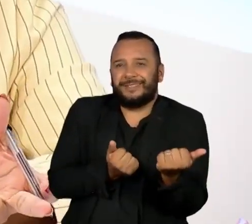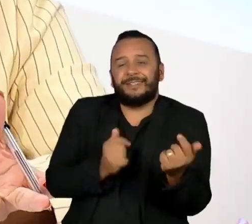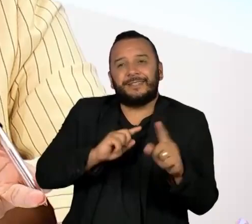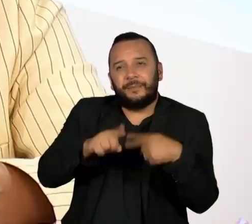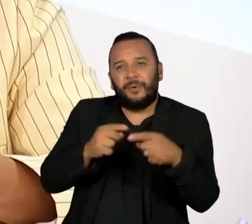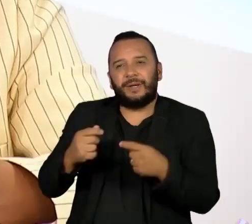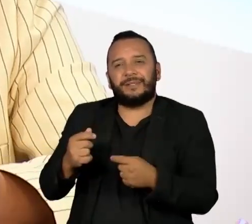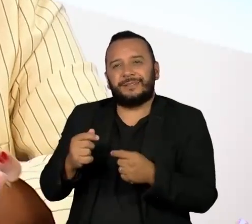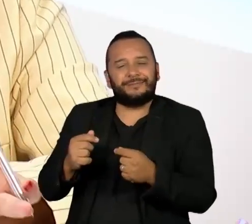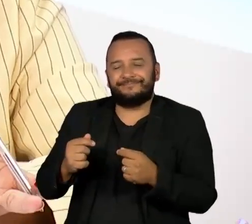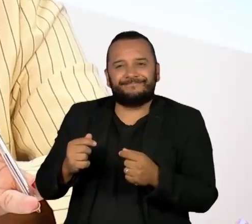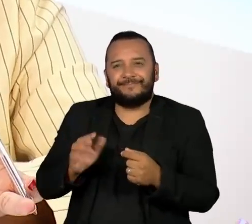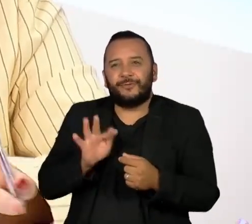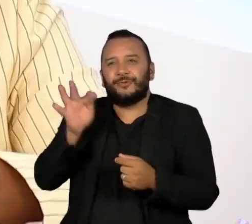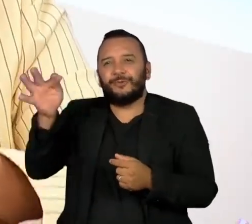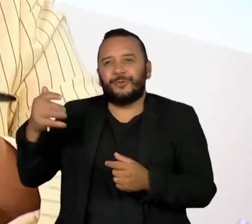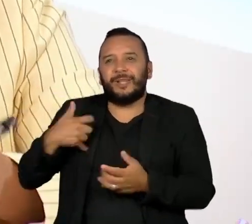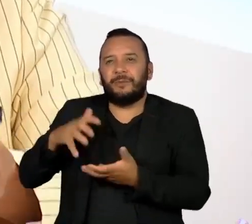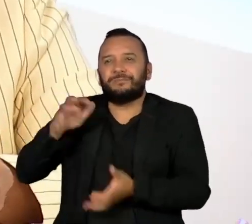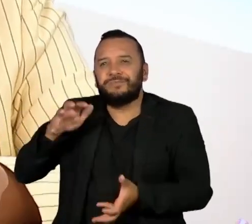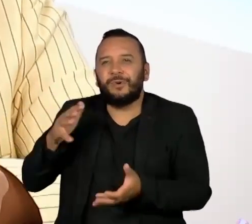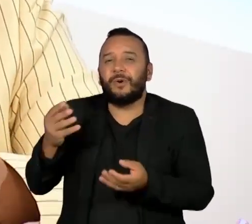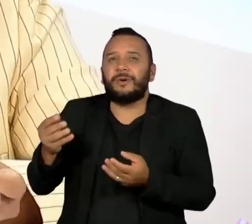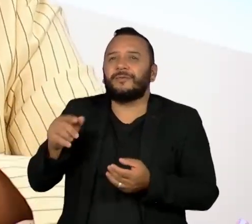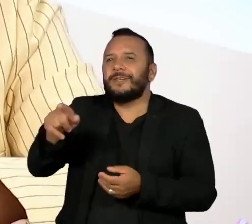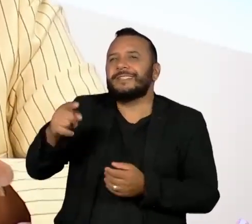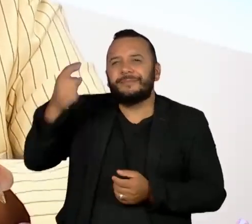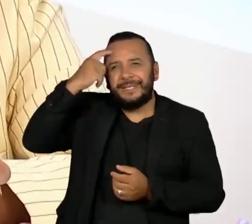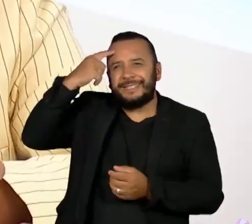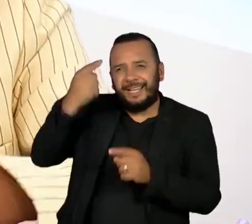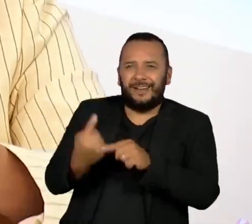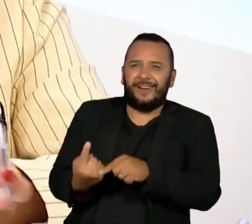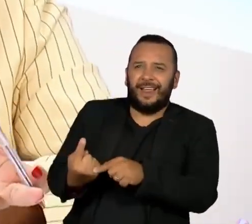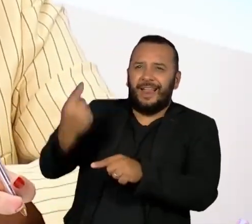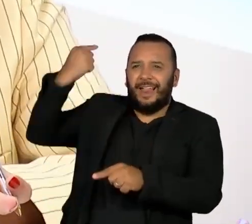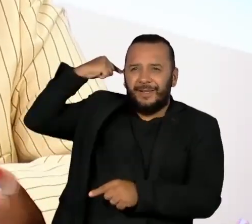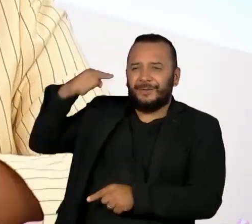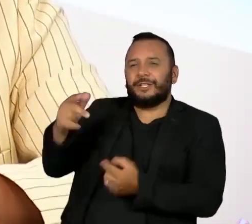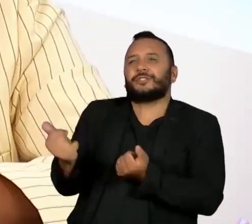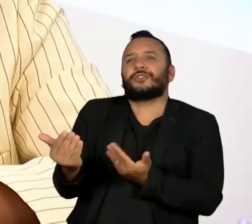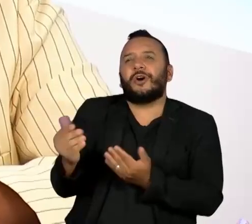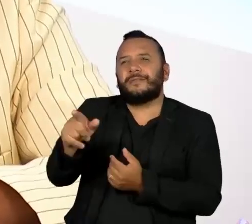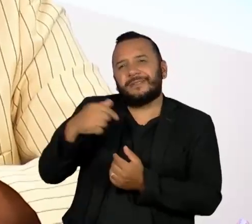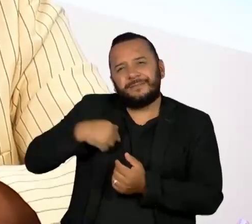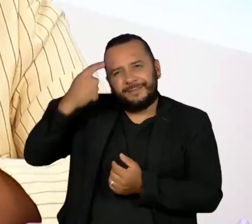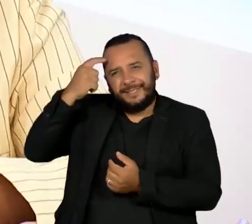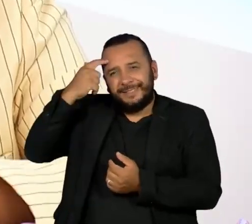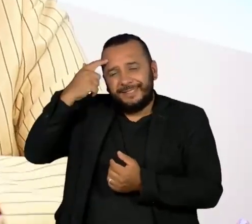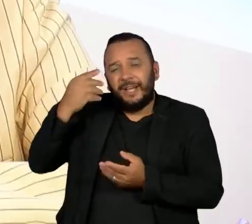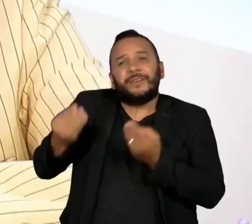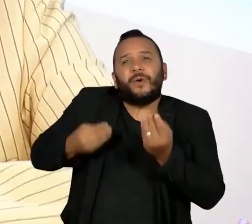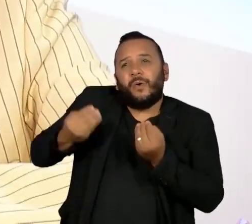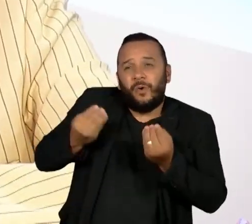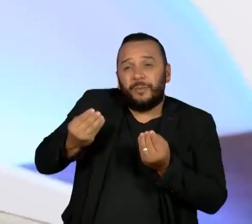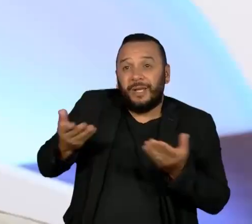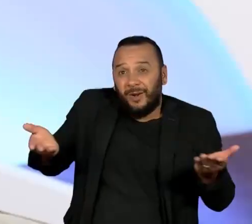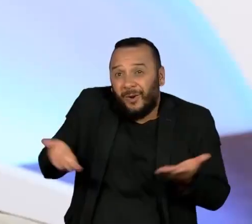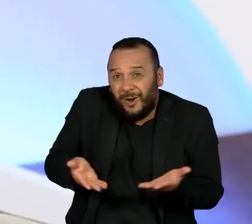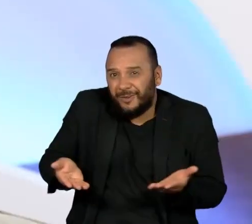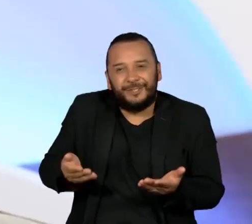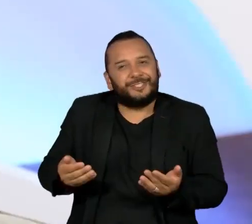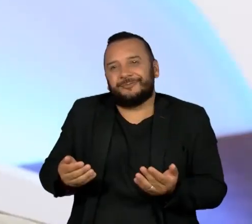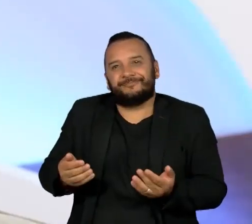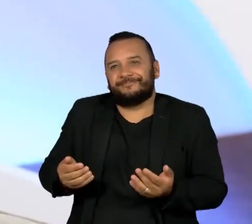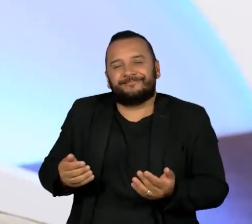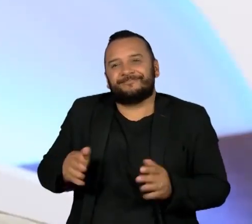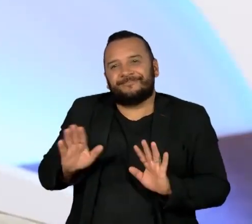envelhecer. Então, eu queria saber de você o que você pensava de si própria quando você era jovem, o que você se tornou na maturidade? Eu acho que